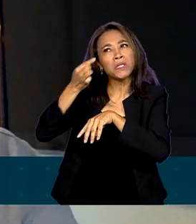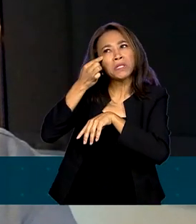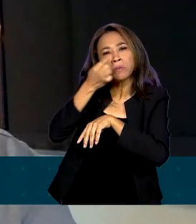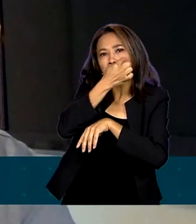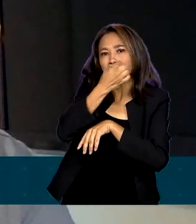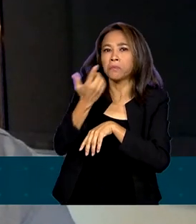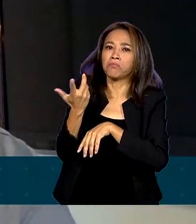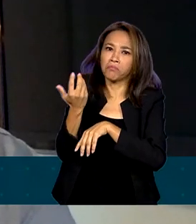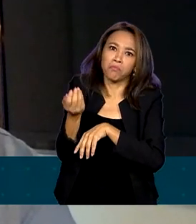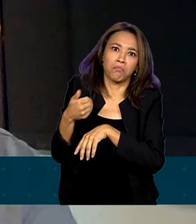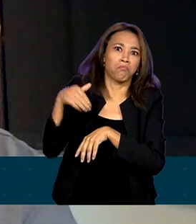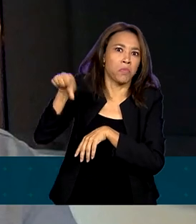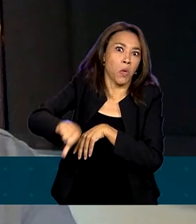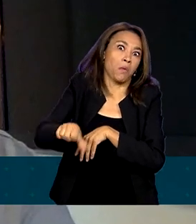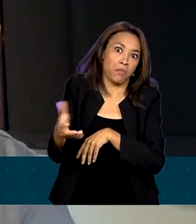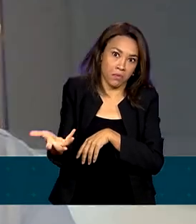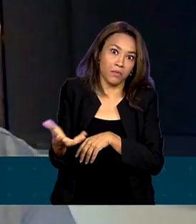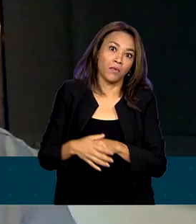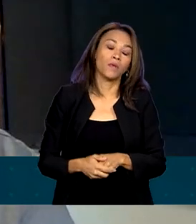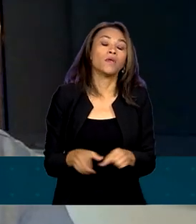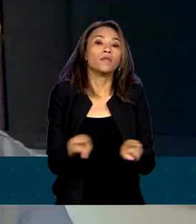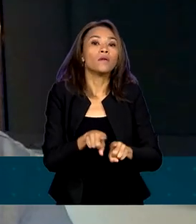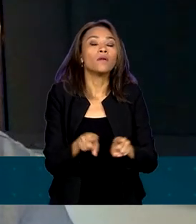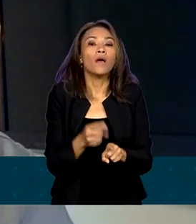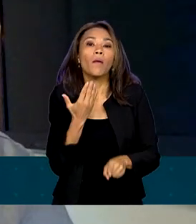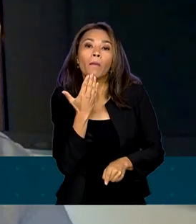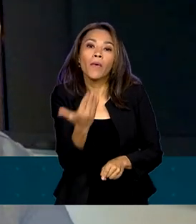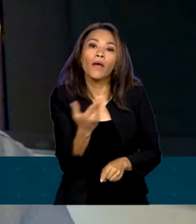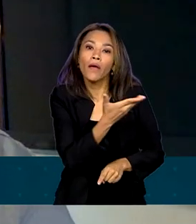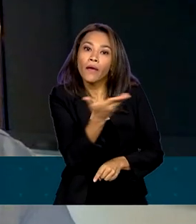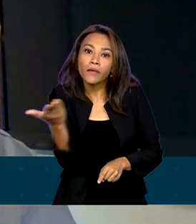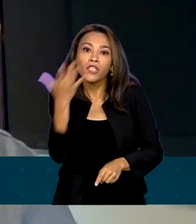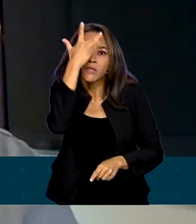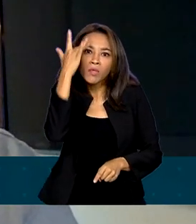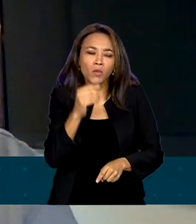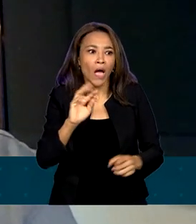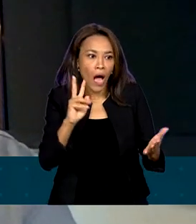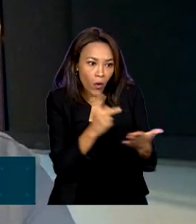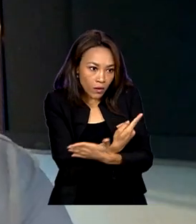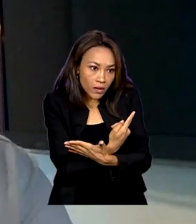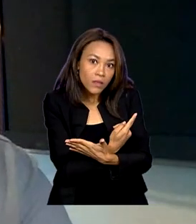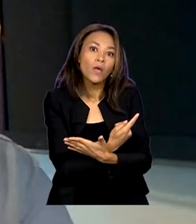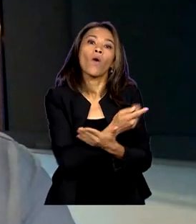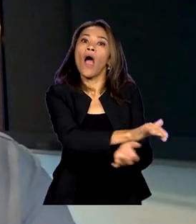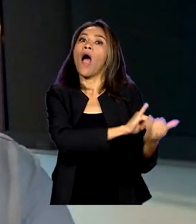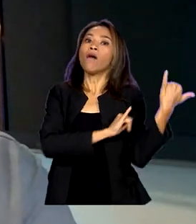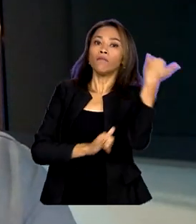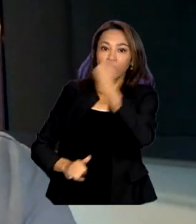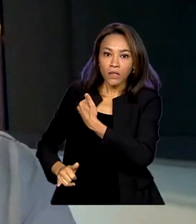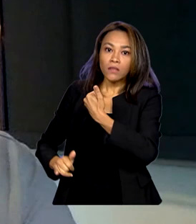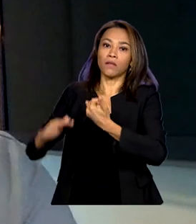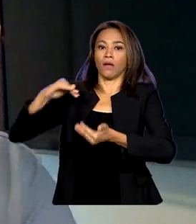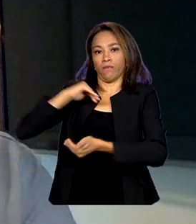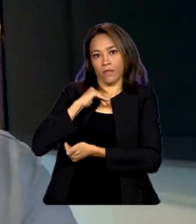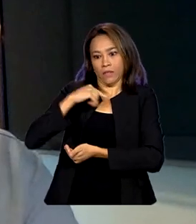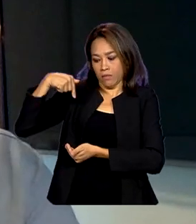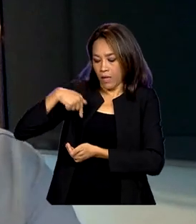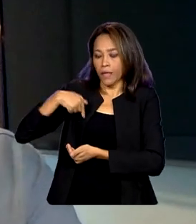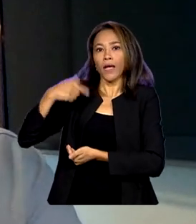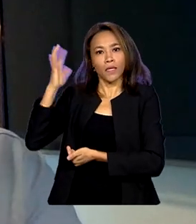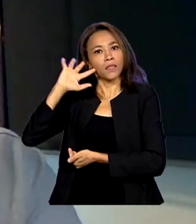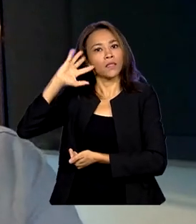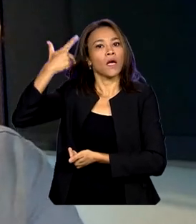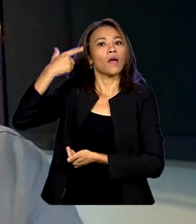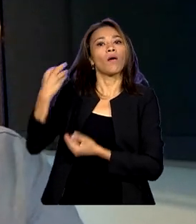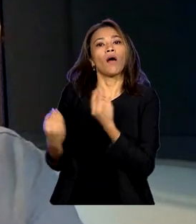problema maior. E a gente pede também que as pessoas notifiquem os casos à agência para que a Anvisa possa tomar as medidas